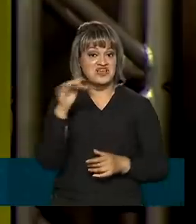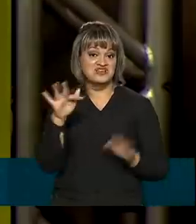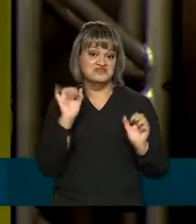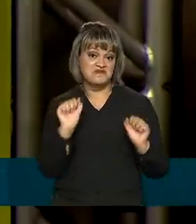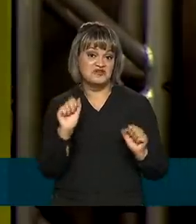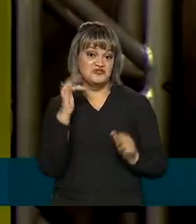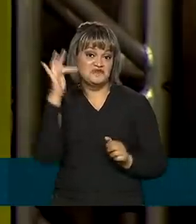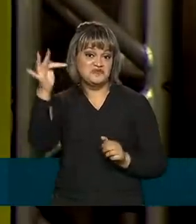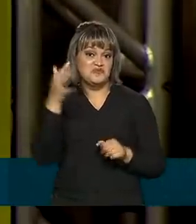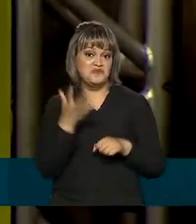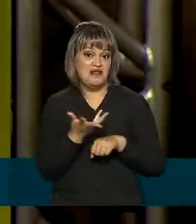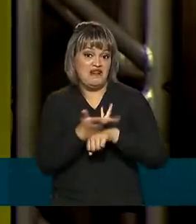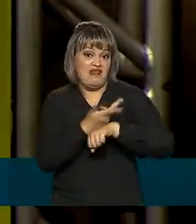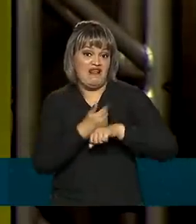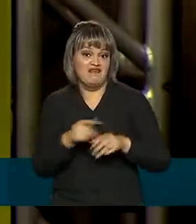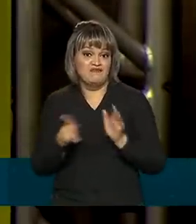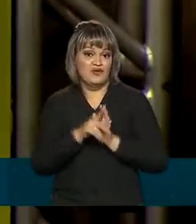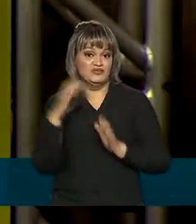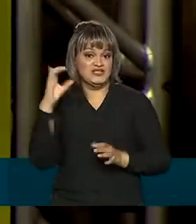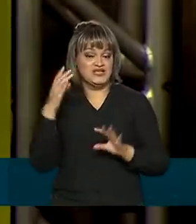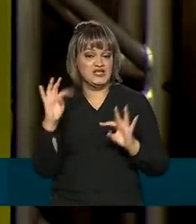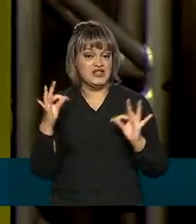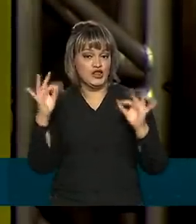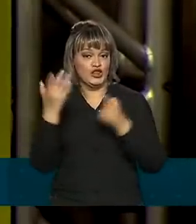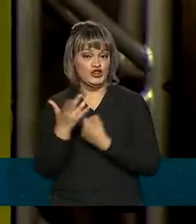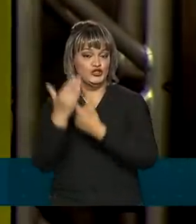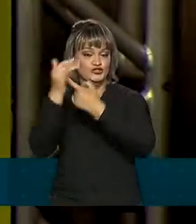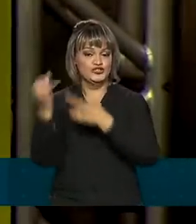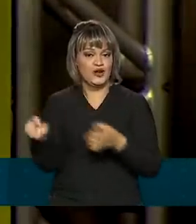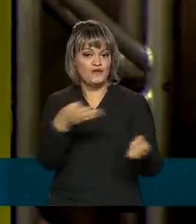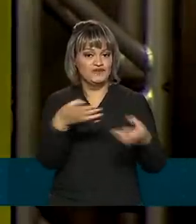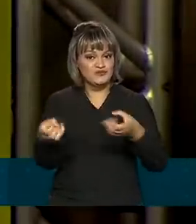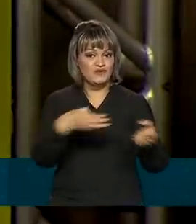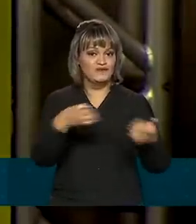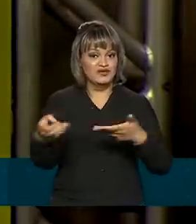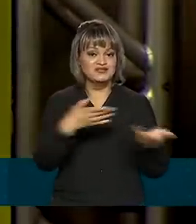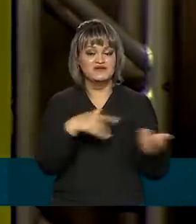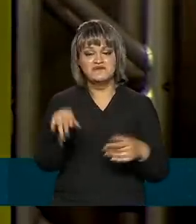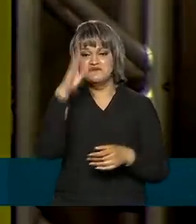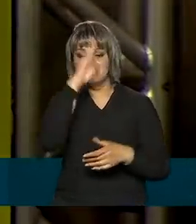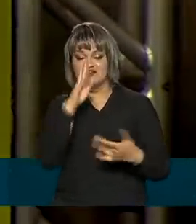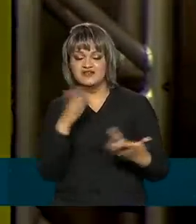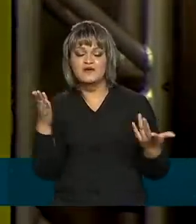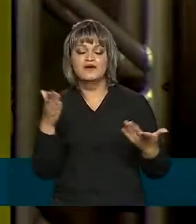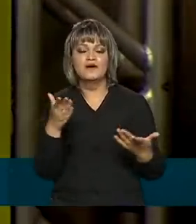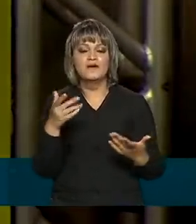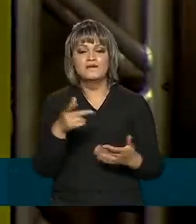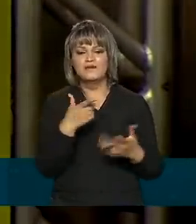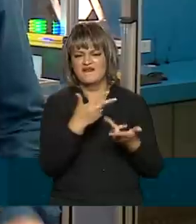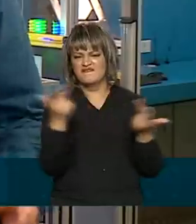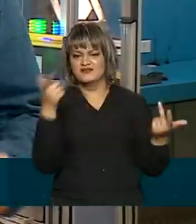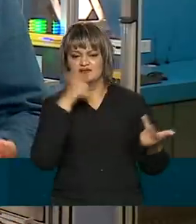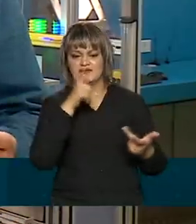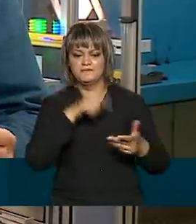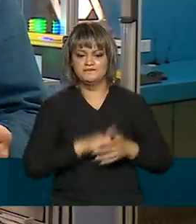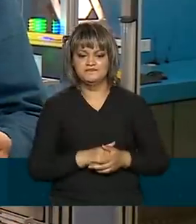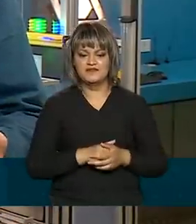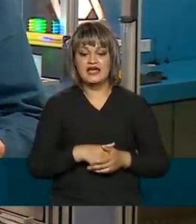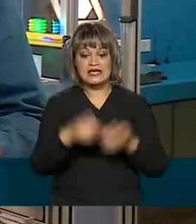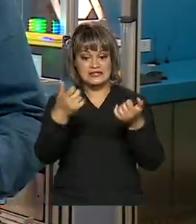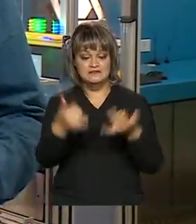talentos da nossa ciência, da nossa tecnologia, das inovações do país, para tantas coisas. A